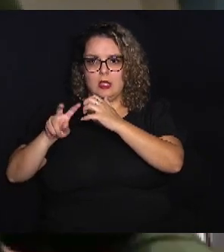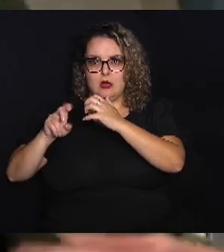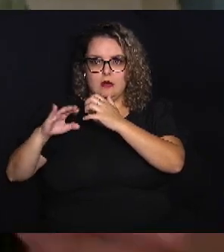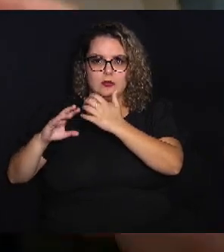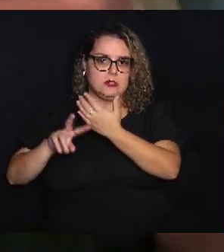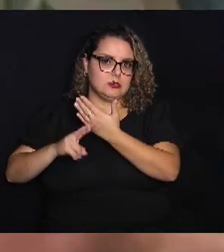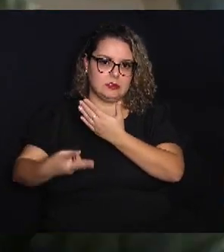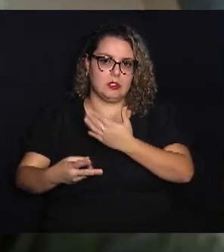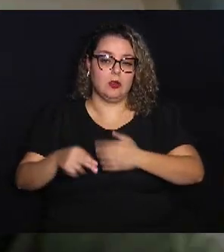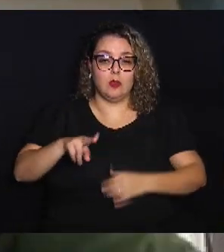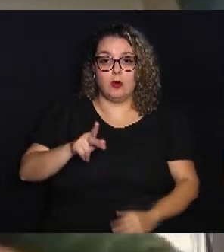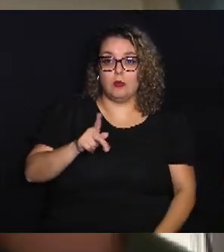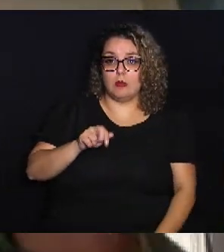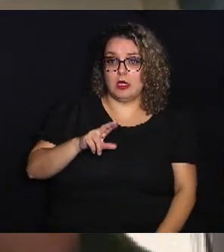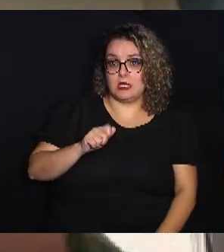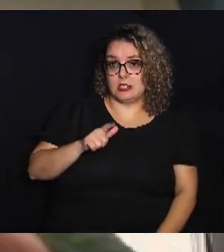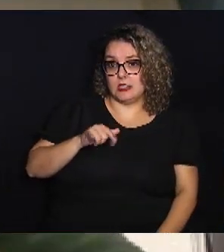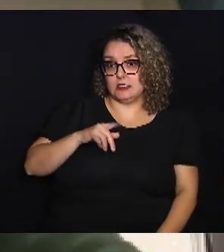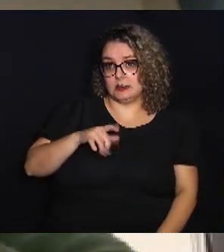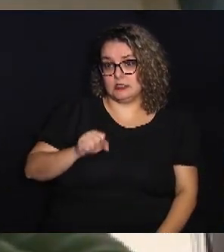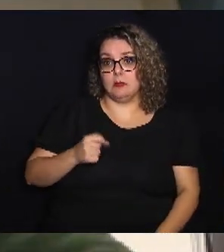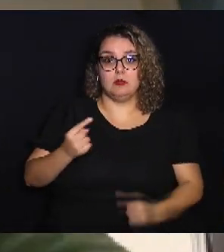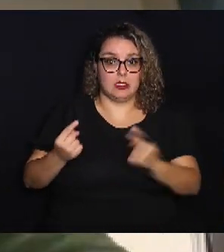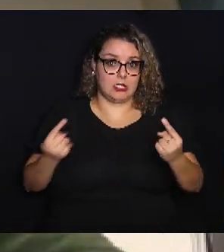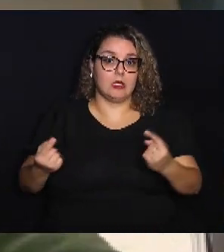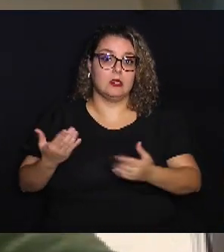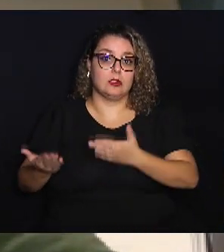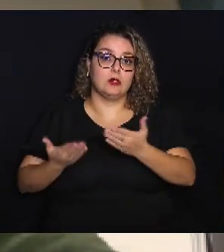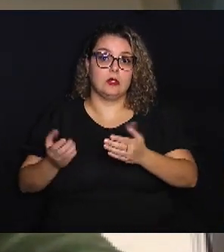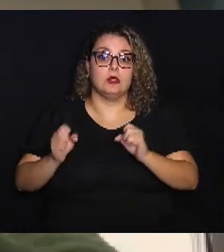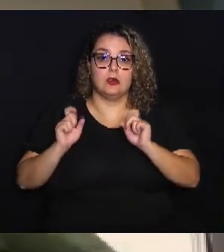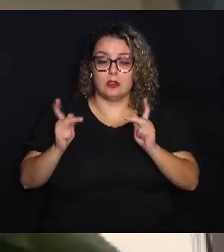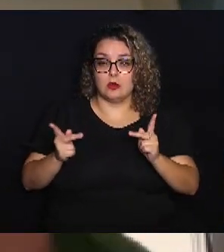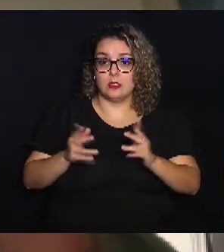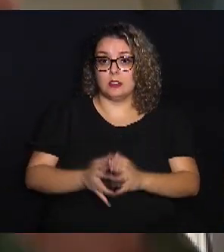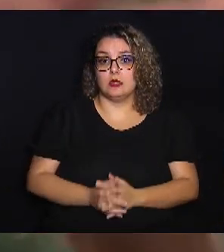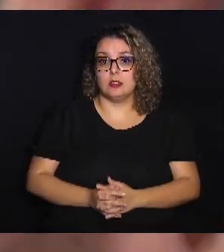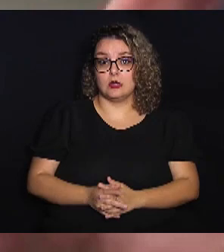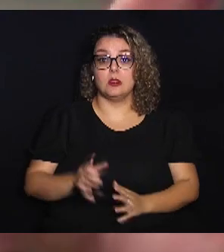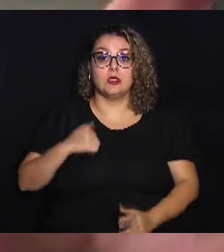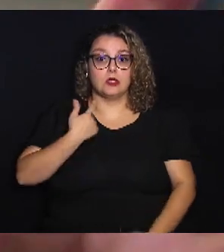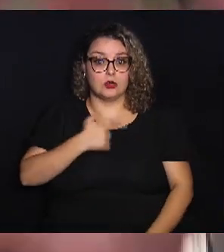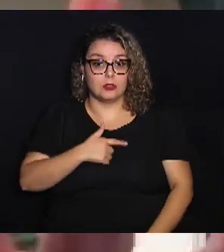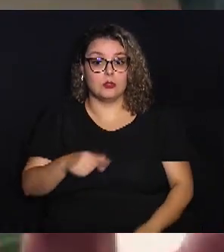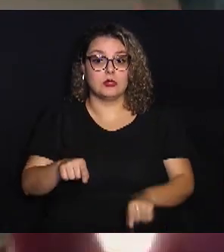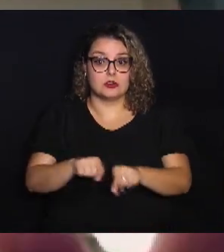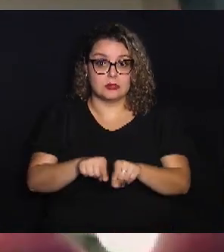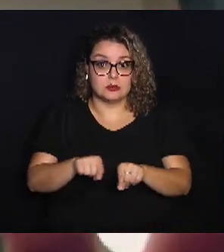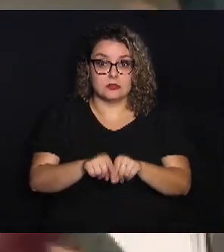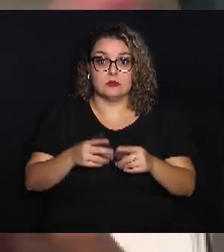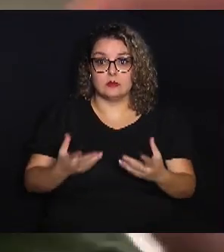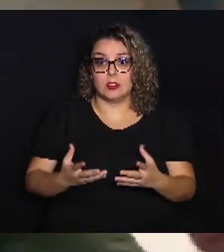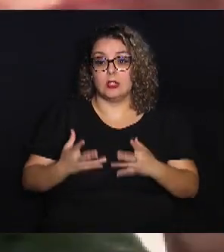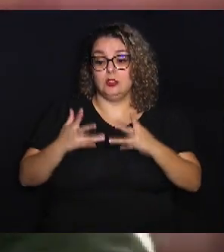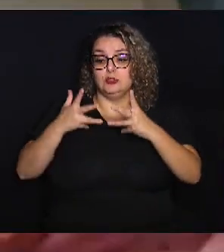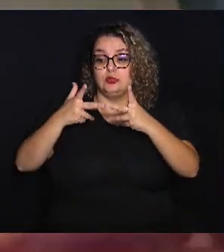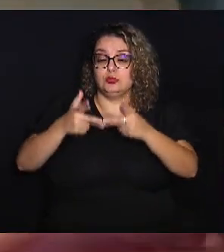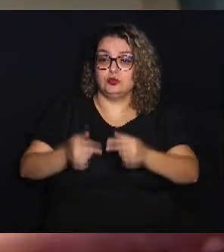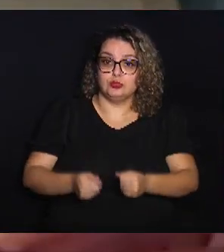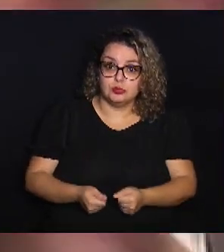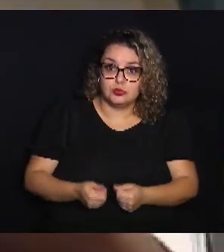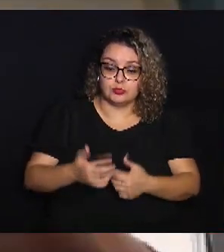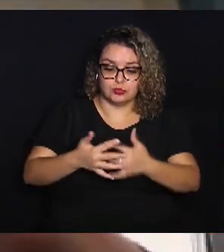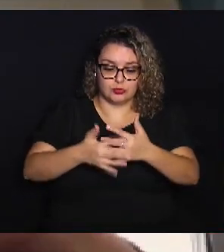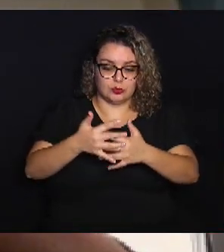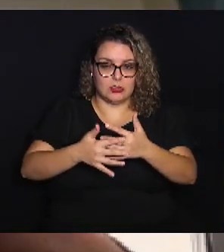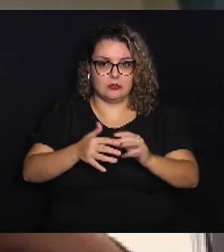uma paralisia cerebral. Para cada caso, tratamento, ok? E nós temos que tirar tudo o que